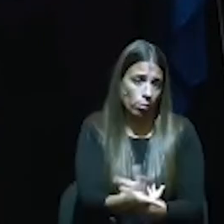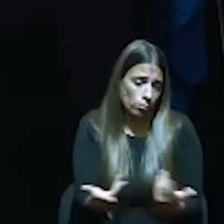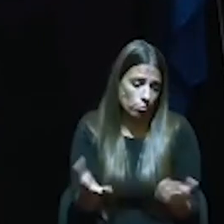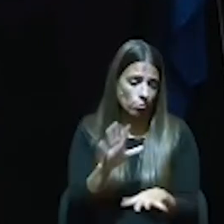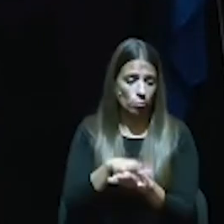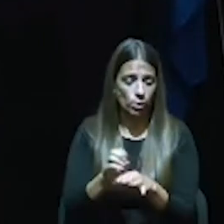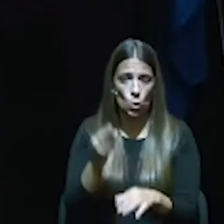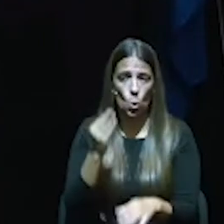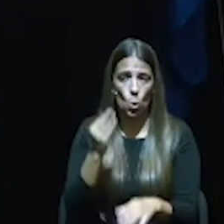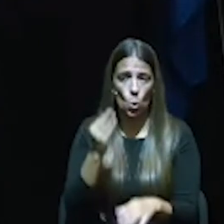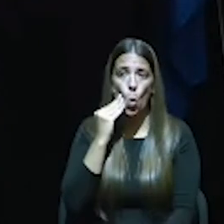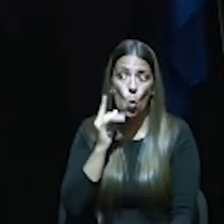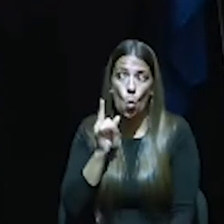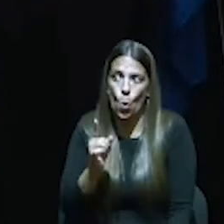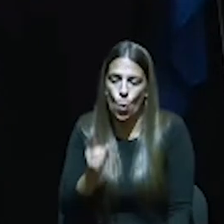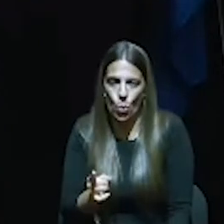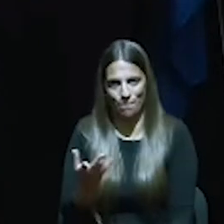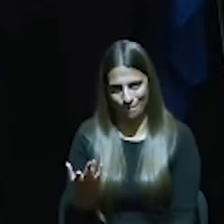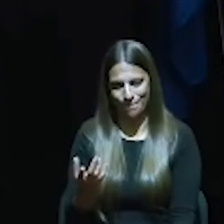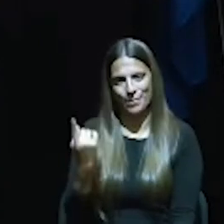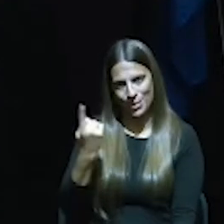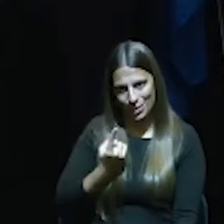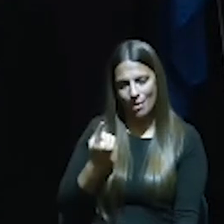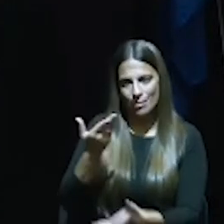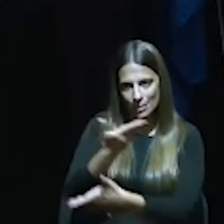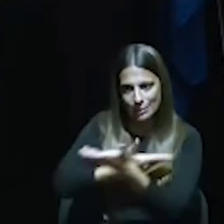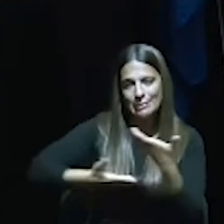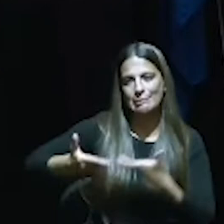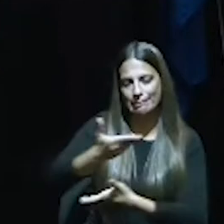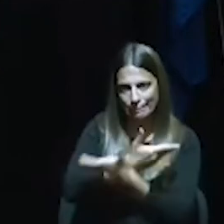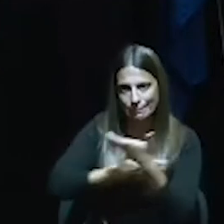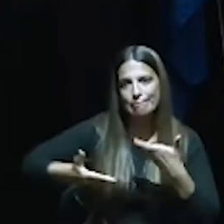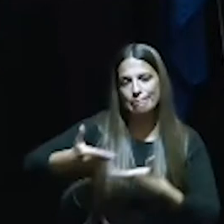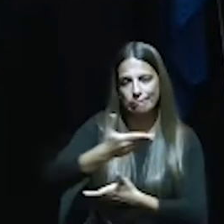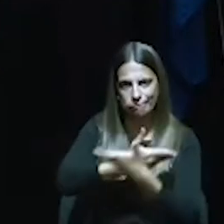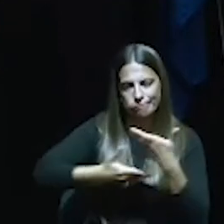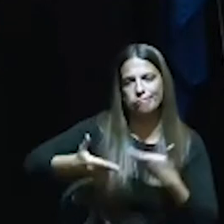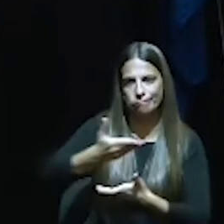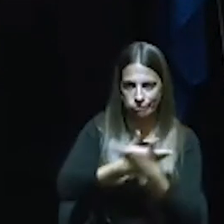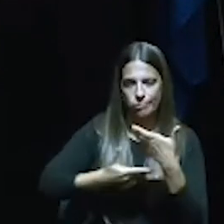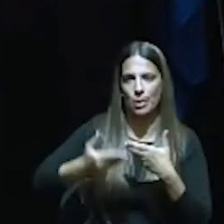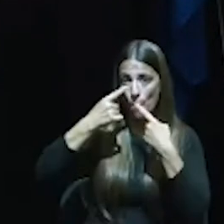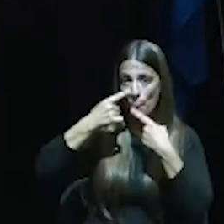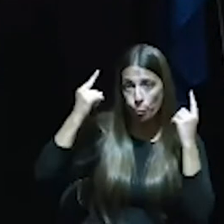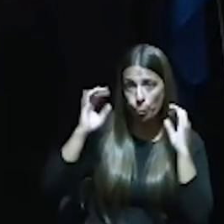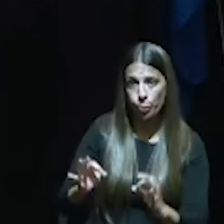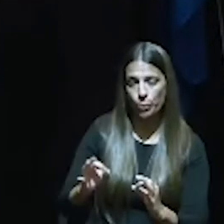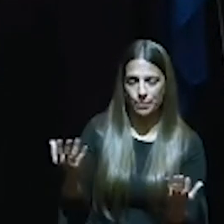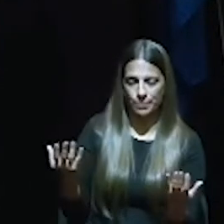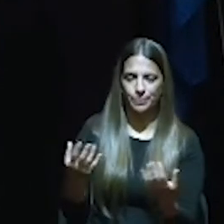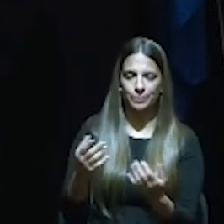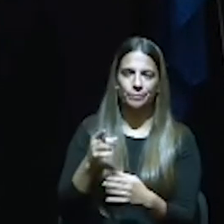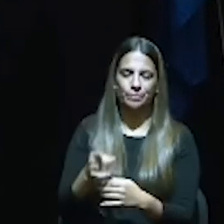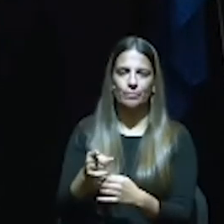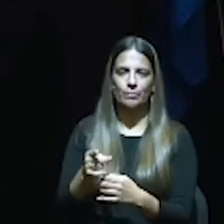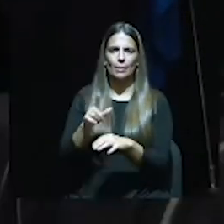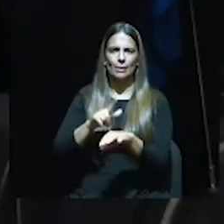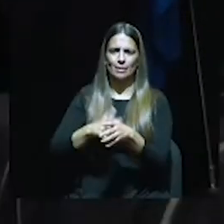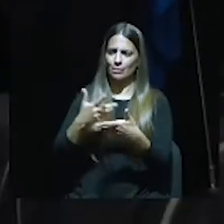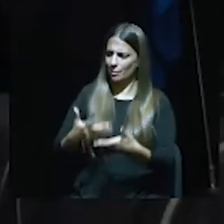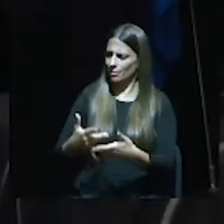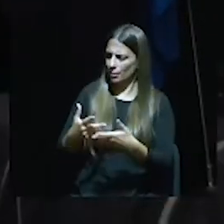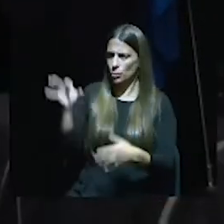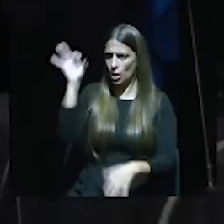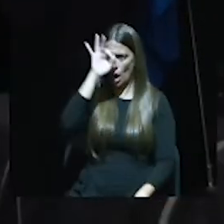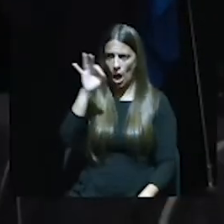E é neste como que está a questão ideológica e que deve ser debatida, conversada, discutida, também publicamente. E estes novos tempos de Carlos